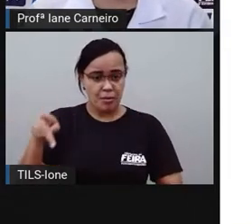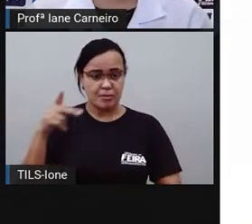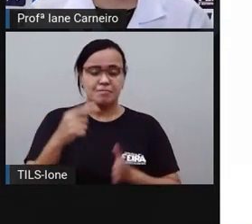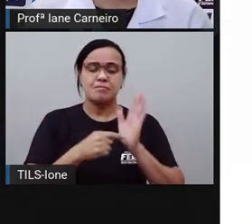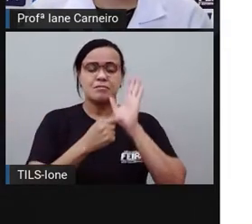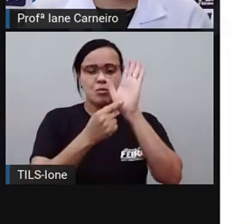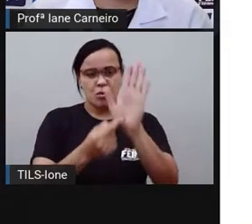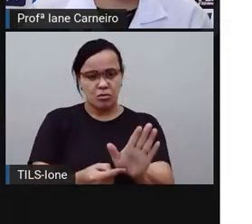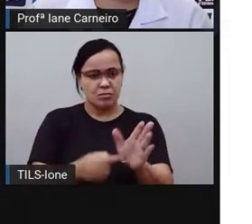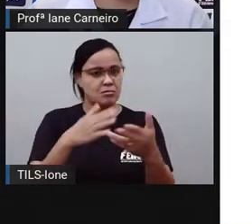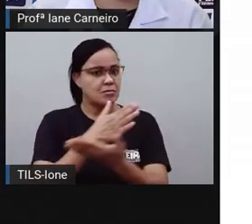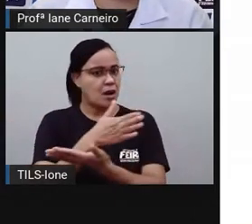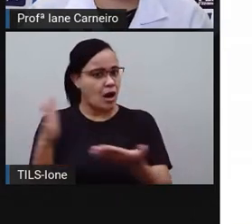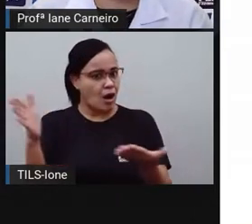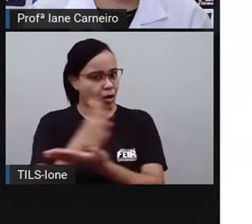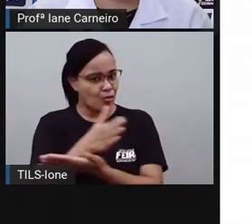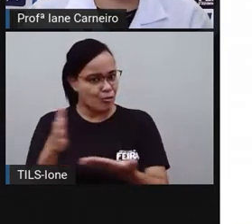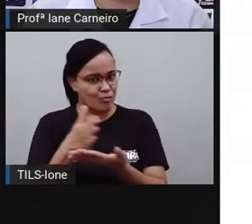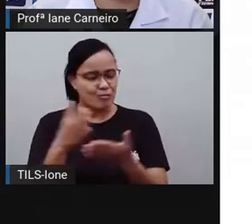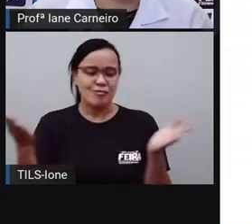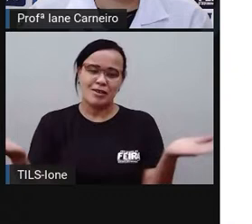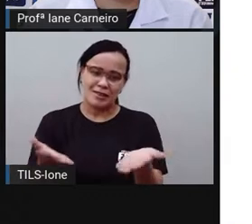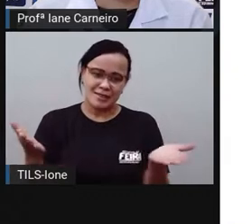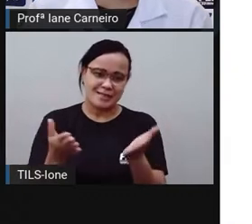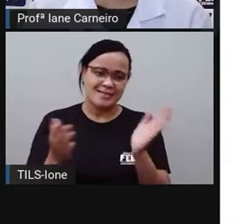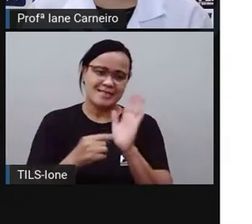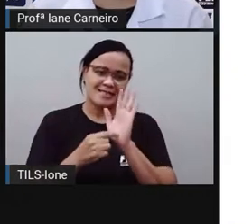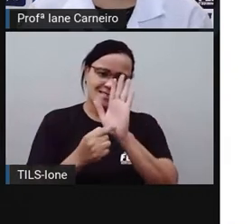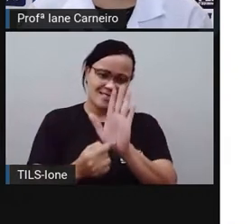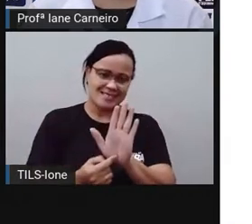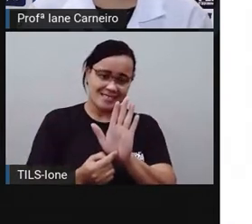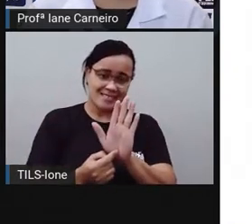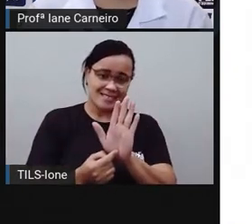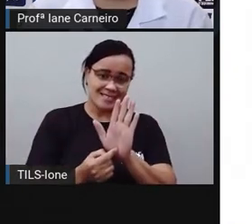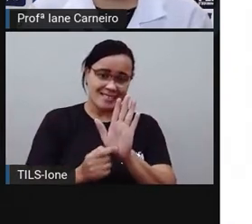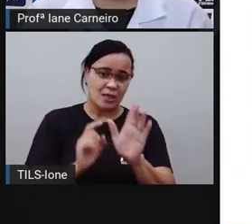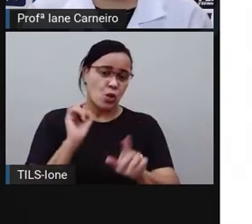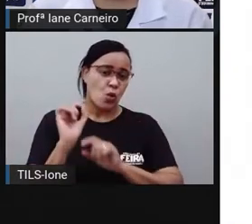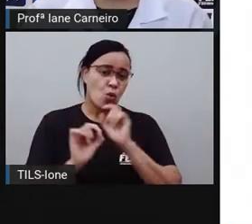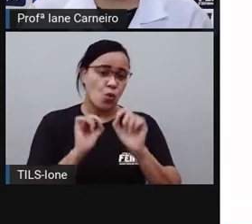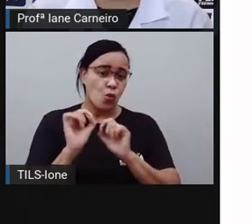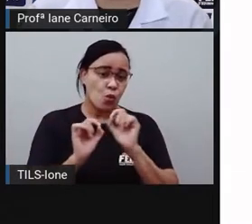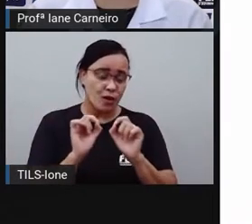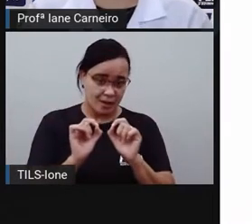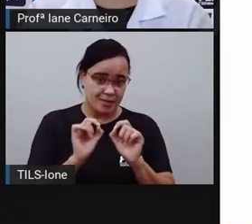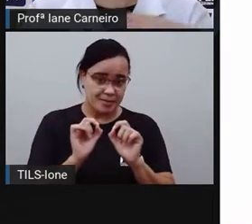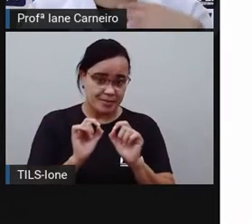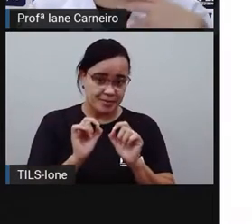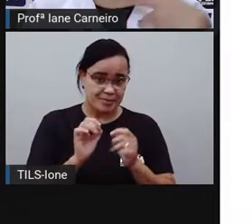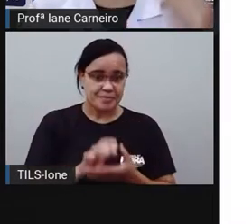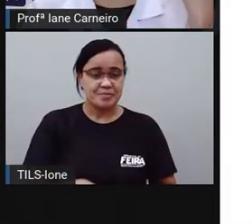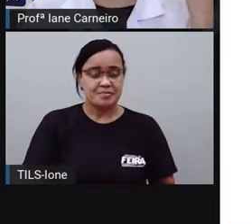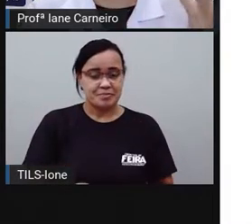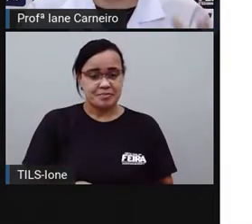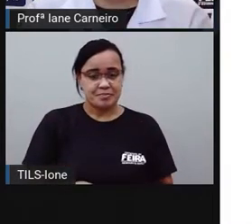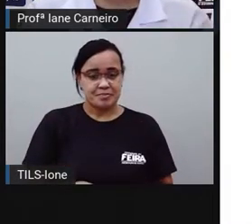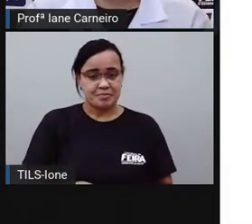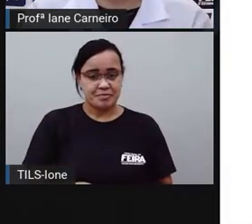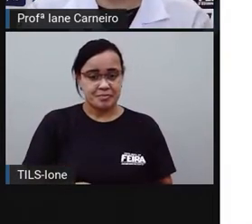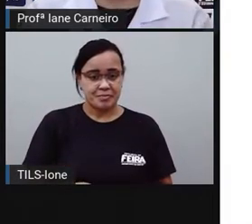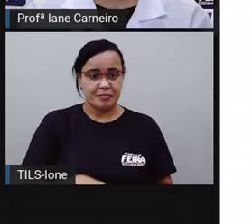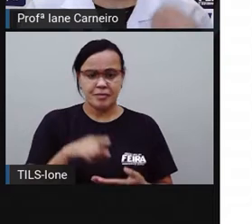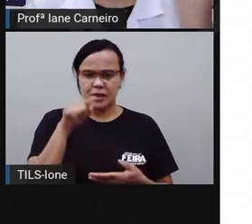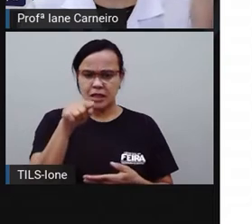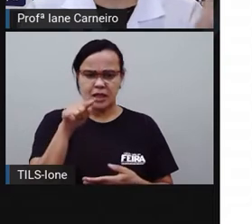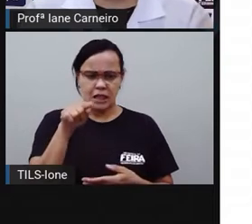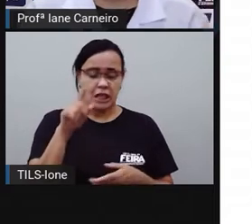vê... Deixa a PRO ativar aqui a caneta. Nós vemos aqui, ó, o produto, né? Que vai